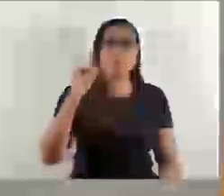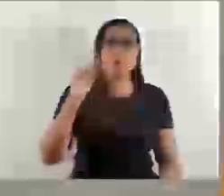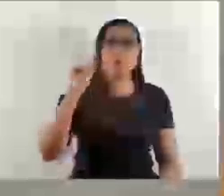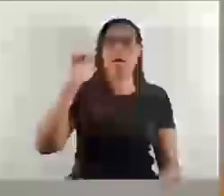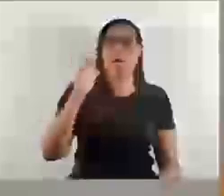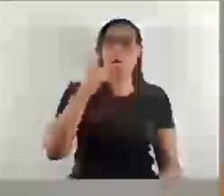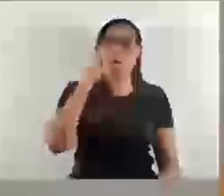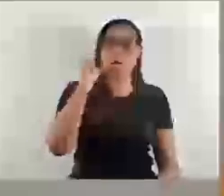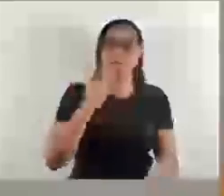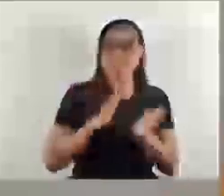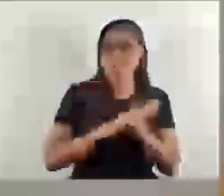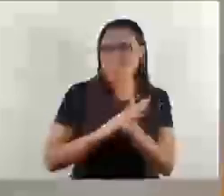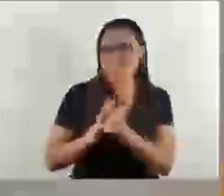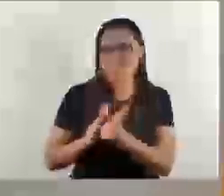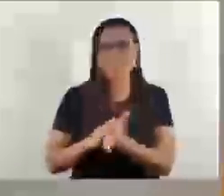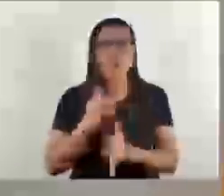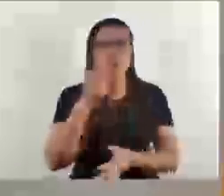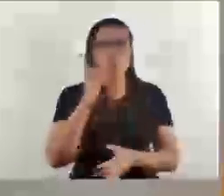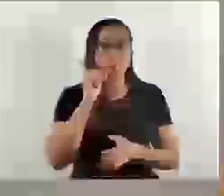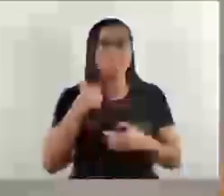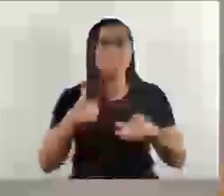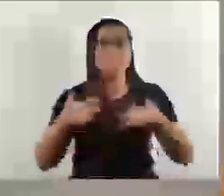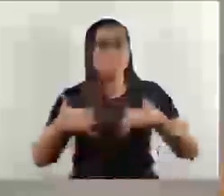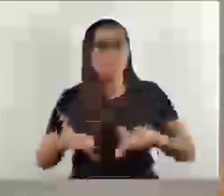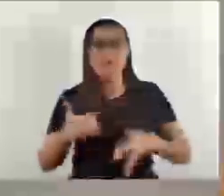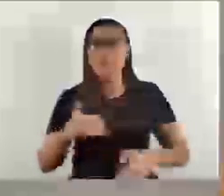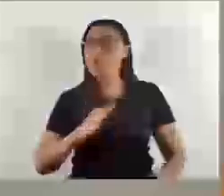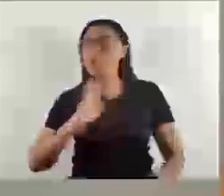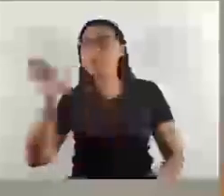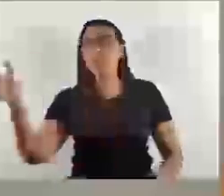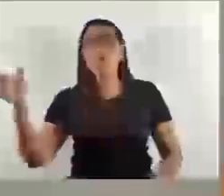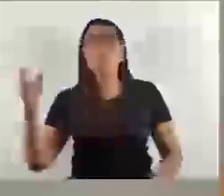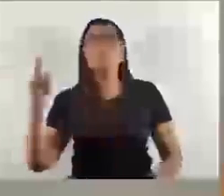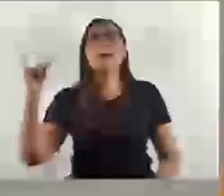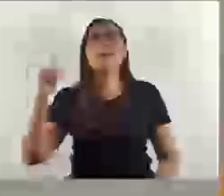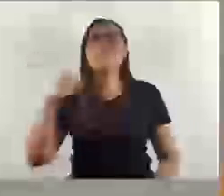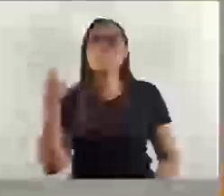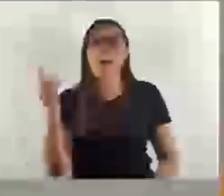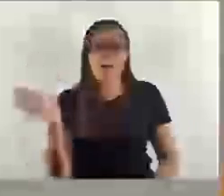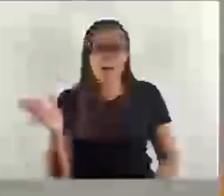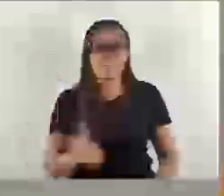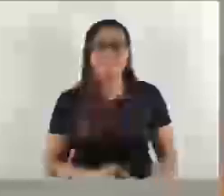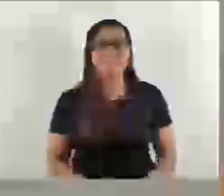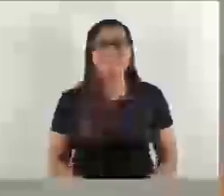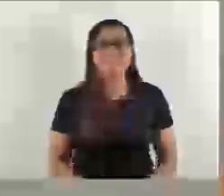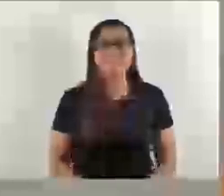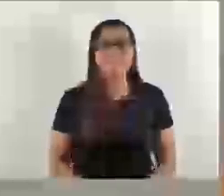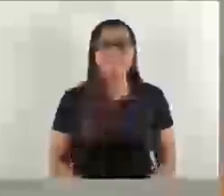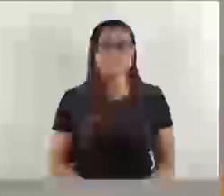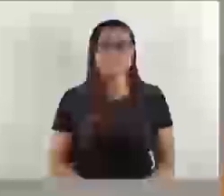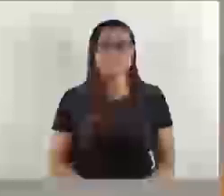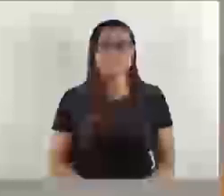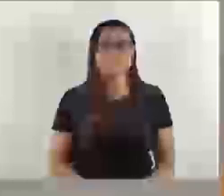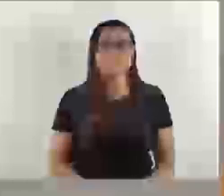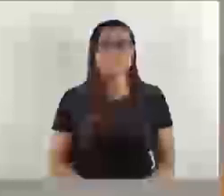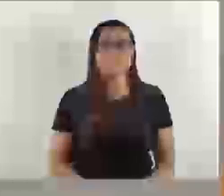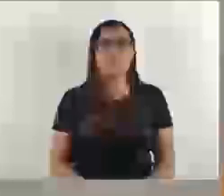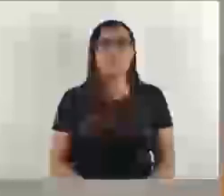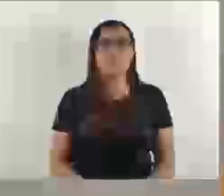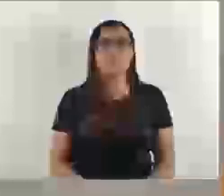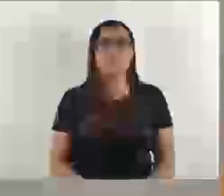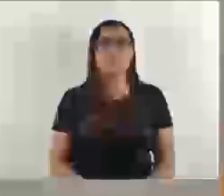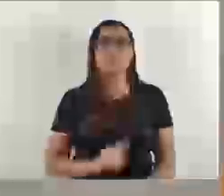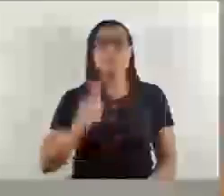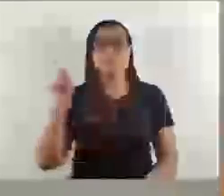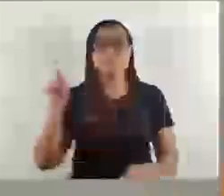Ontem estive no cemitério, que meu pai já é falecido. Eu ia fazer a indicação, porque o nosso cemitério está